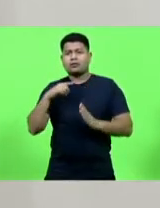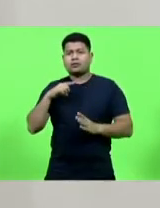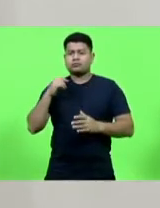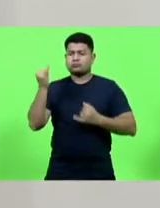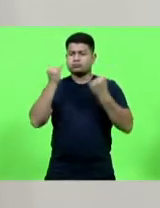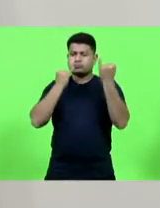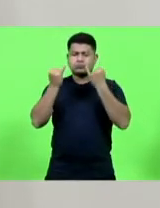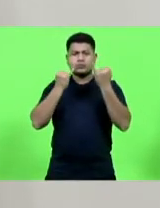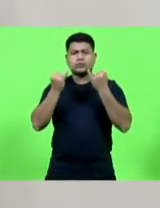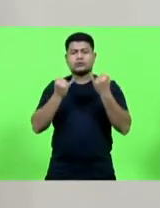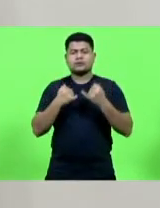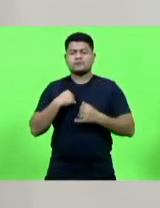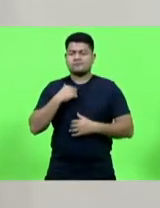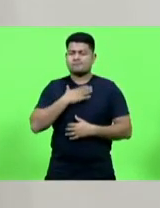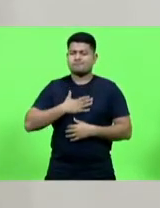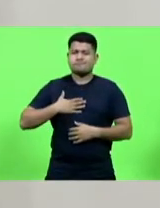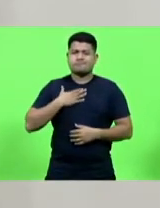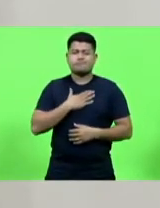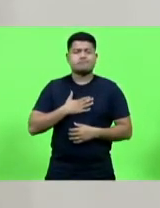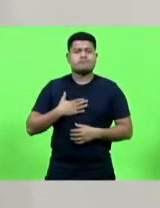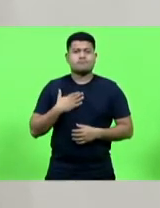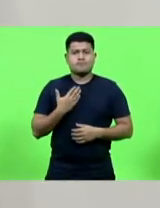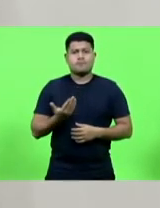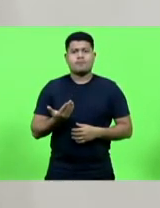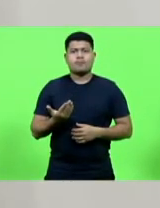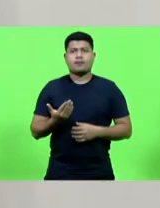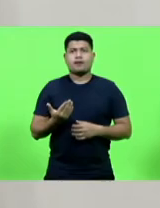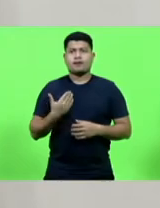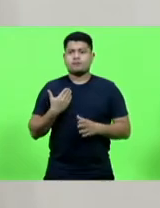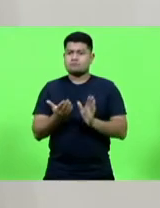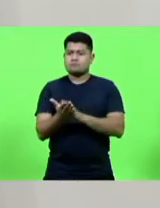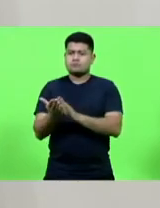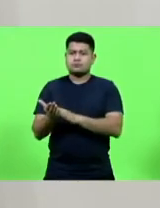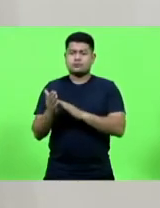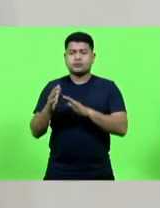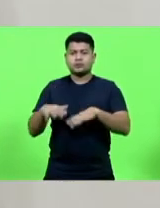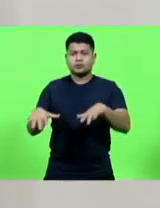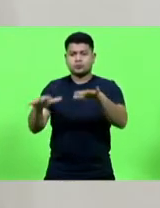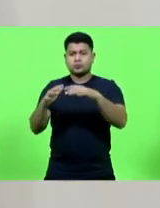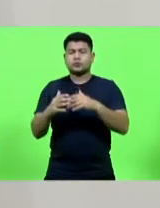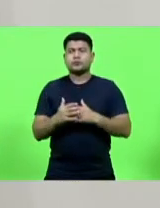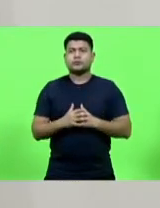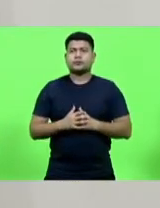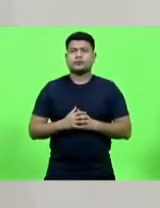muito contente, realmente, a todos. Parabéns, então, à equipe de comunicação.